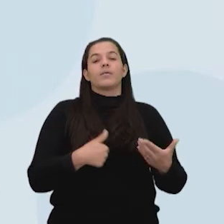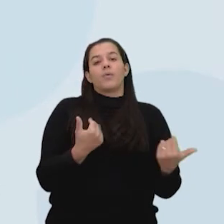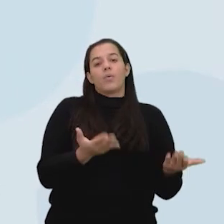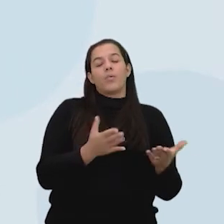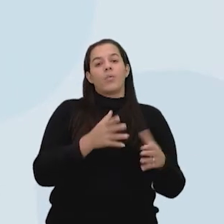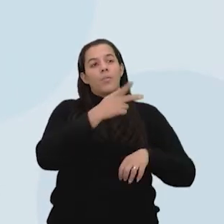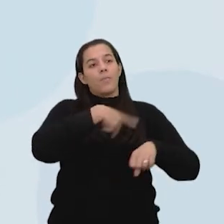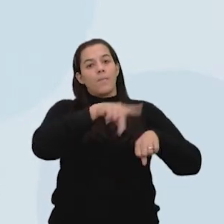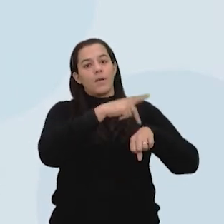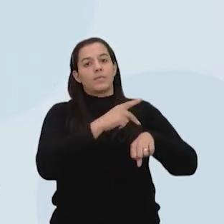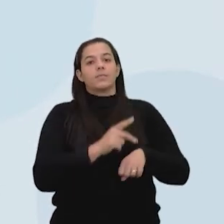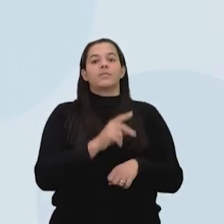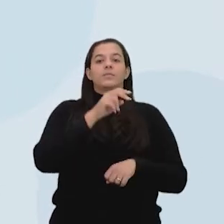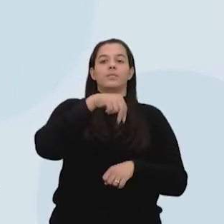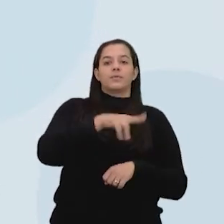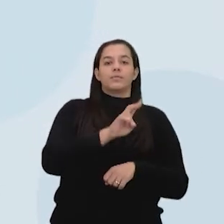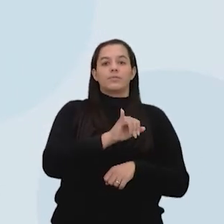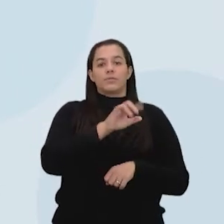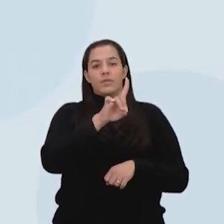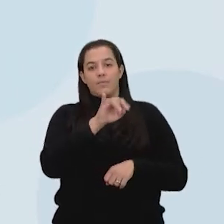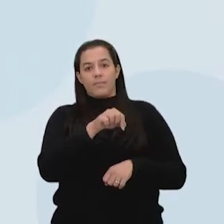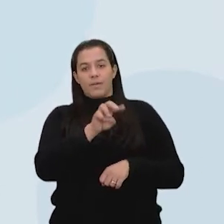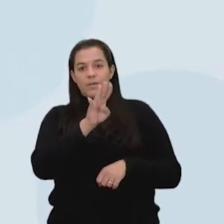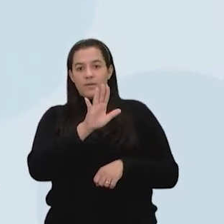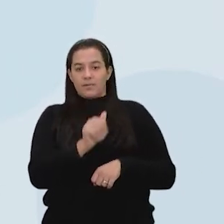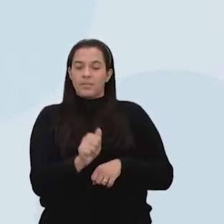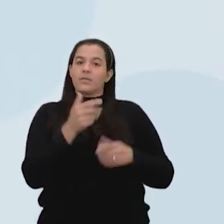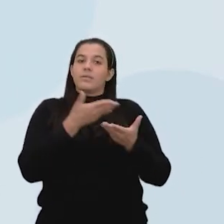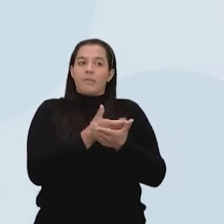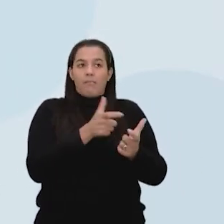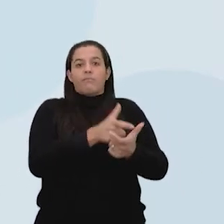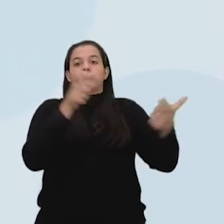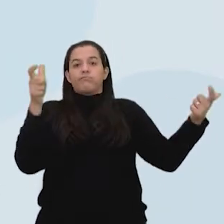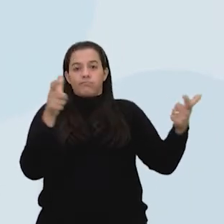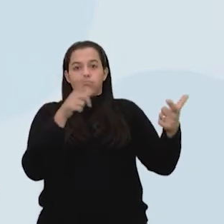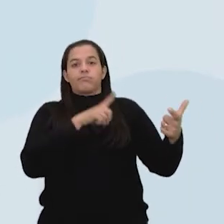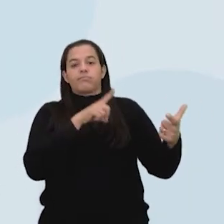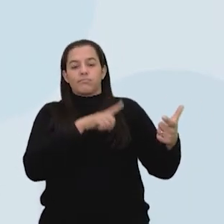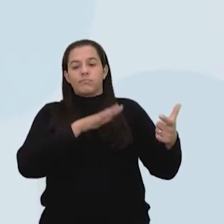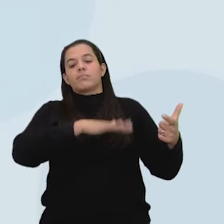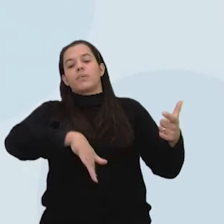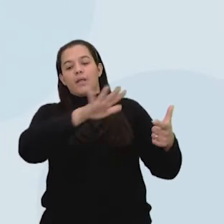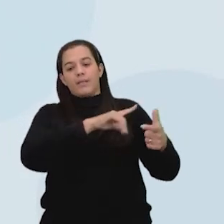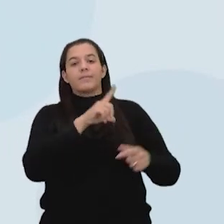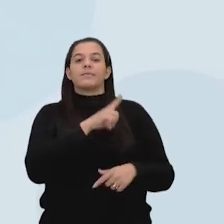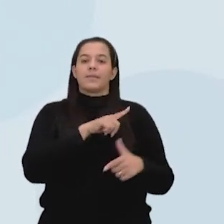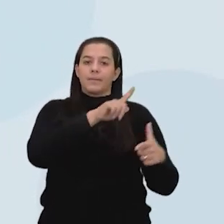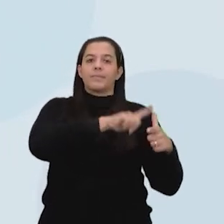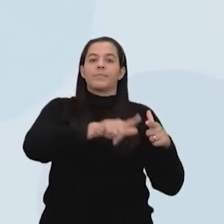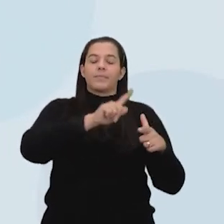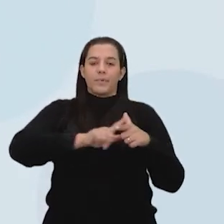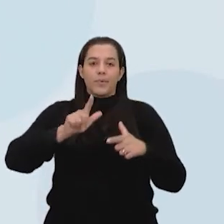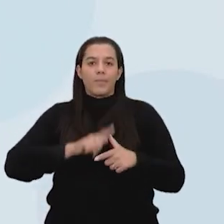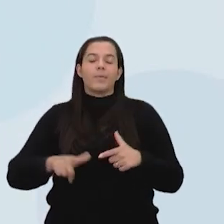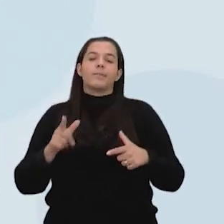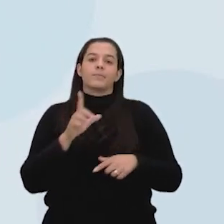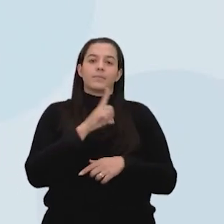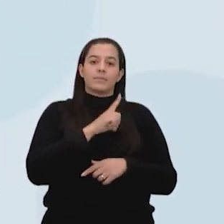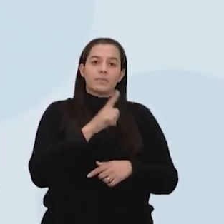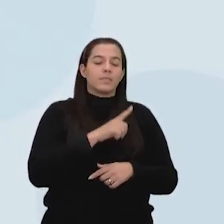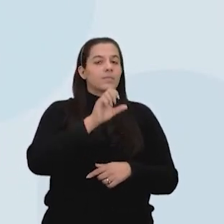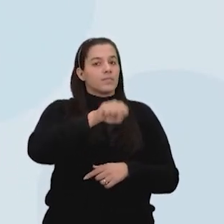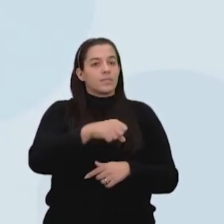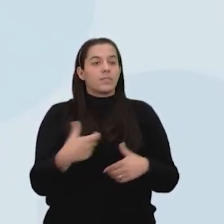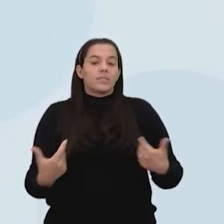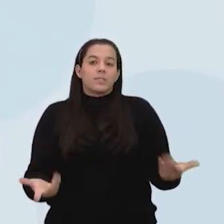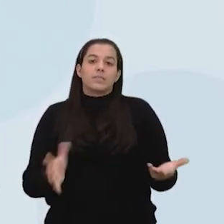eólica muito grande. De certa maneira, esses países também são suscetíveis de problemas de abastecimento se,